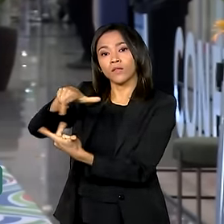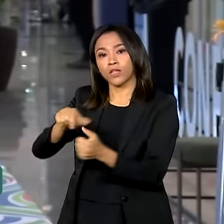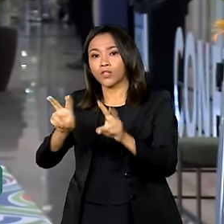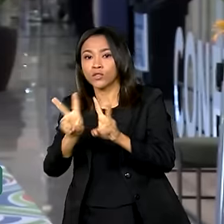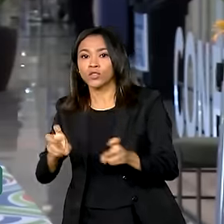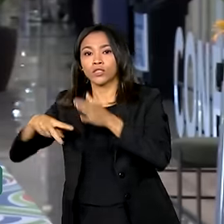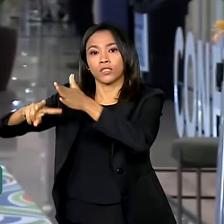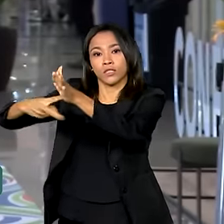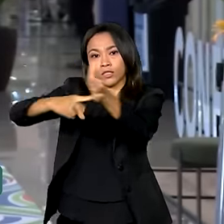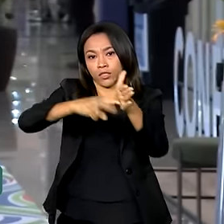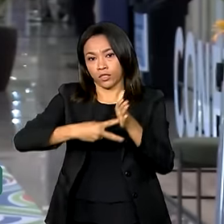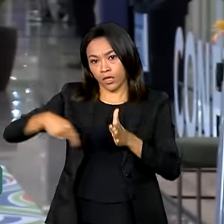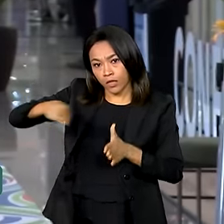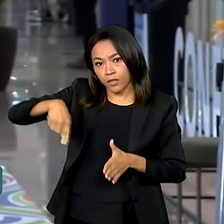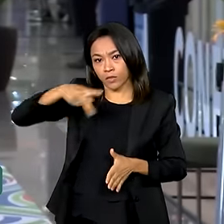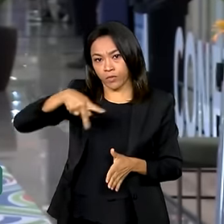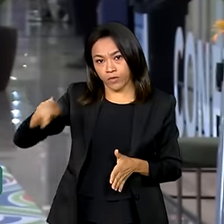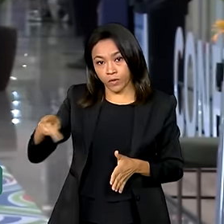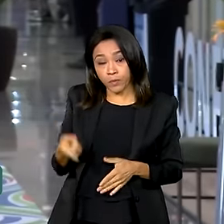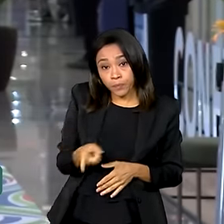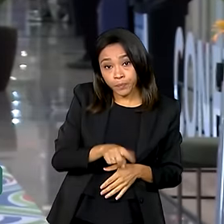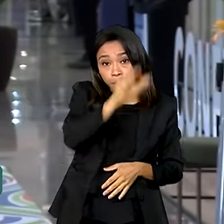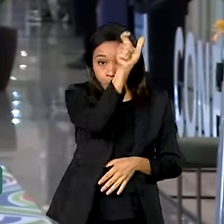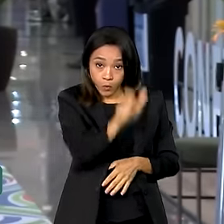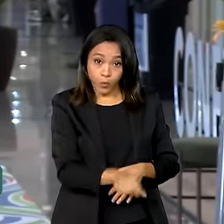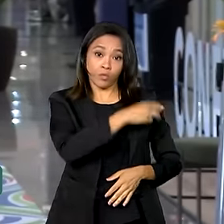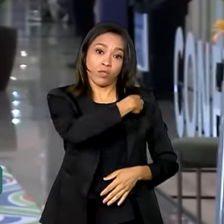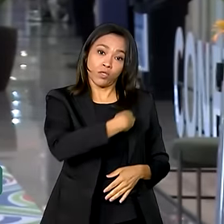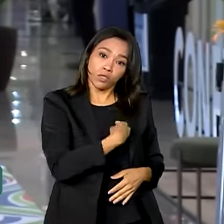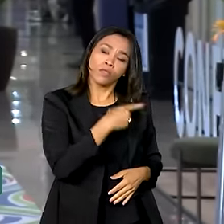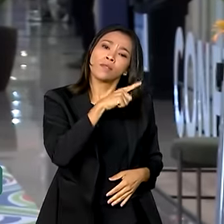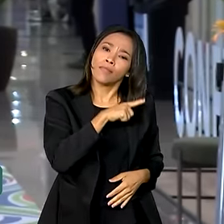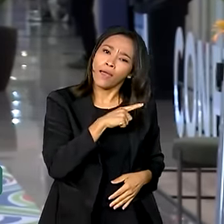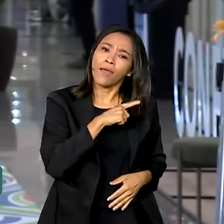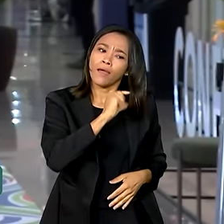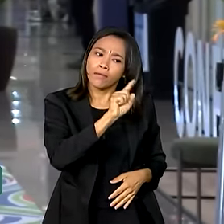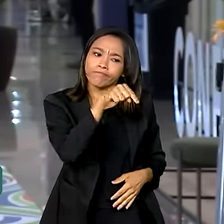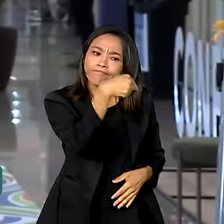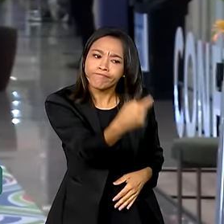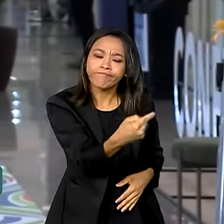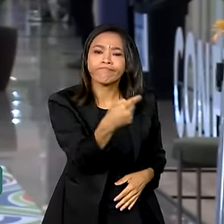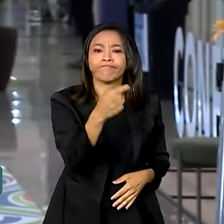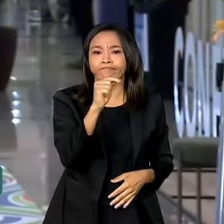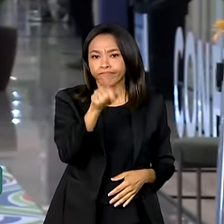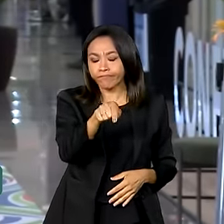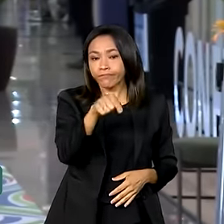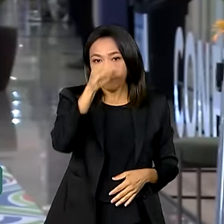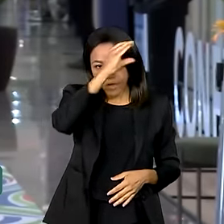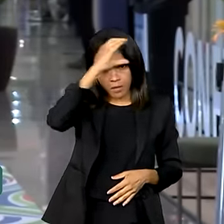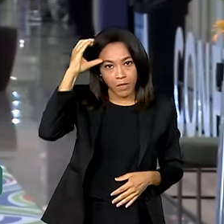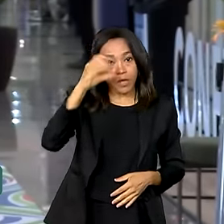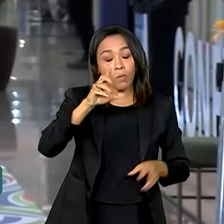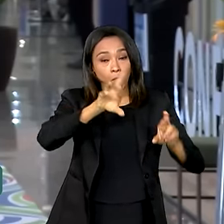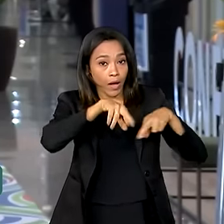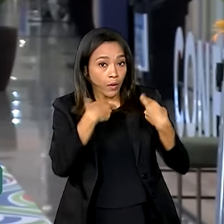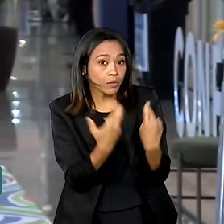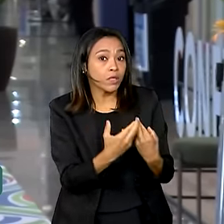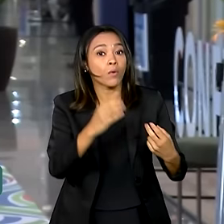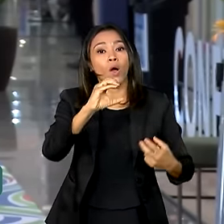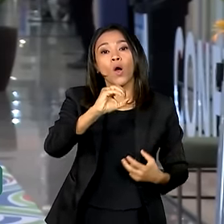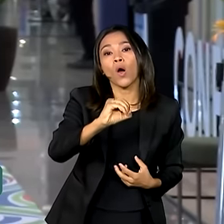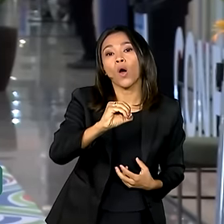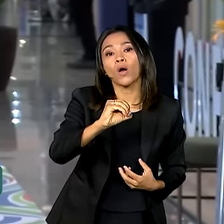professores. O ministro da Educação, Camilo Santana, tem uma reunião com a OCDE e também com